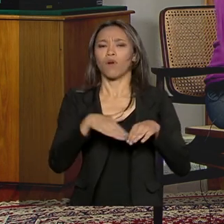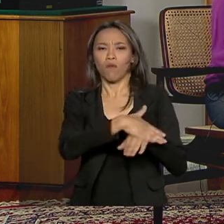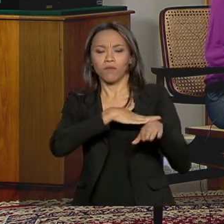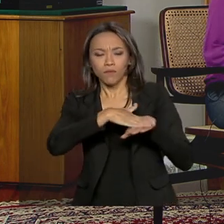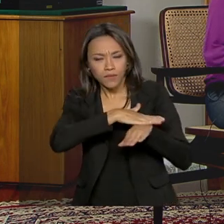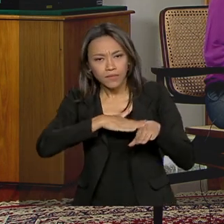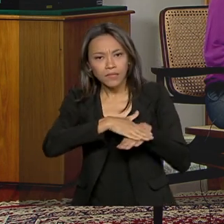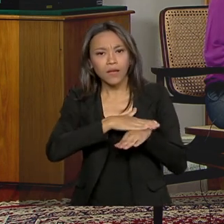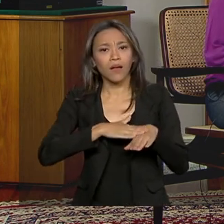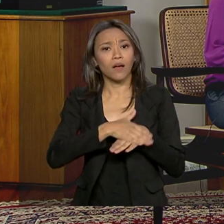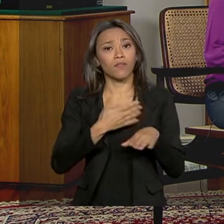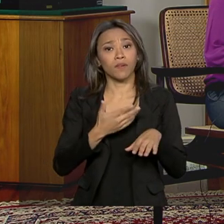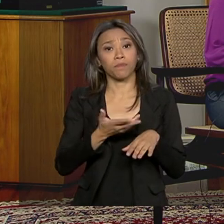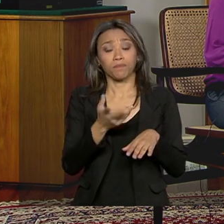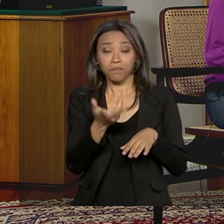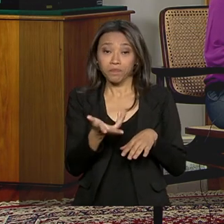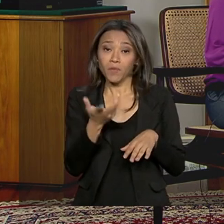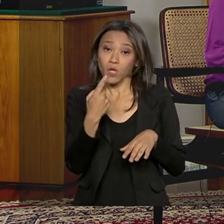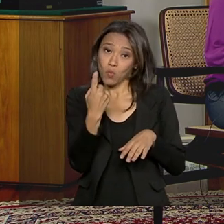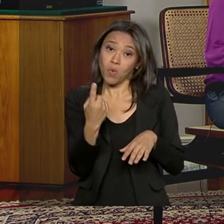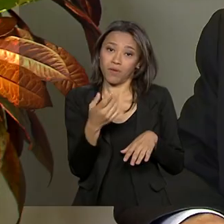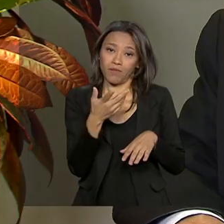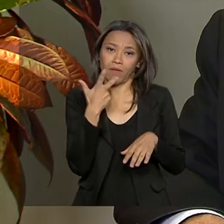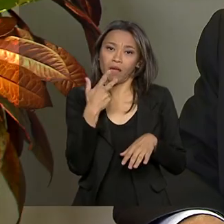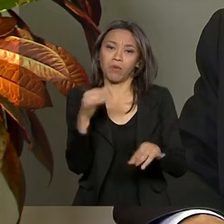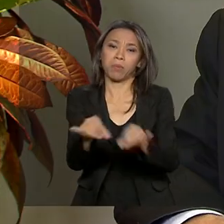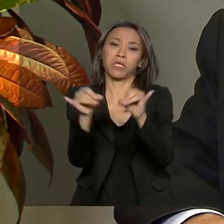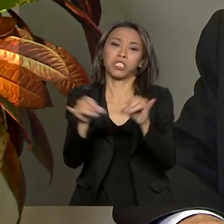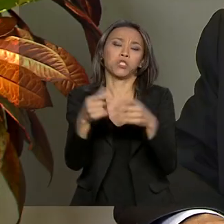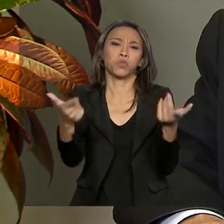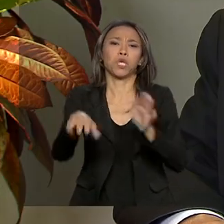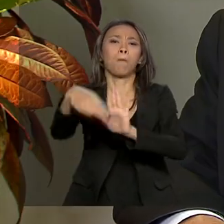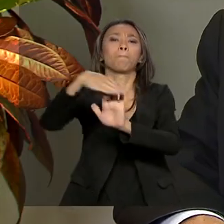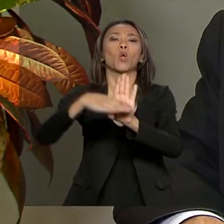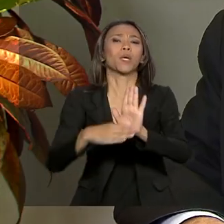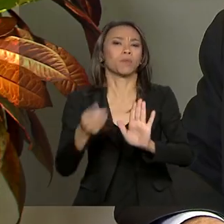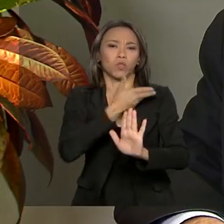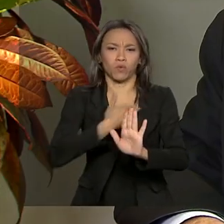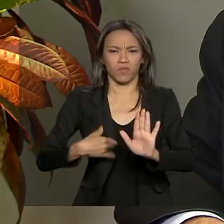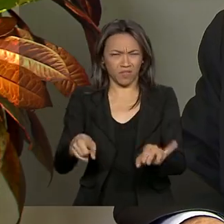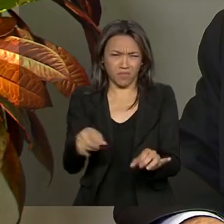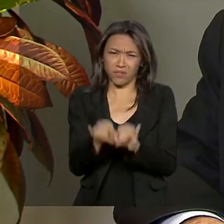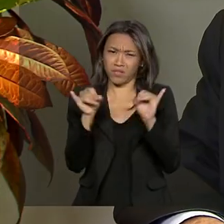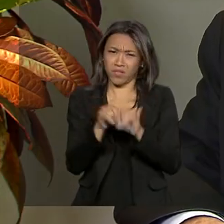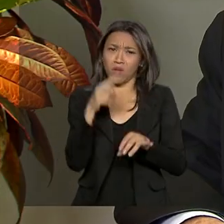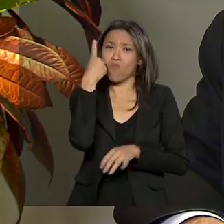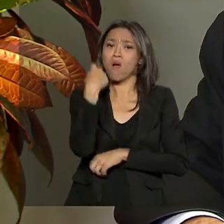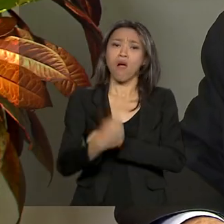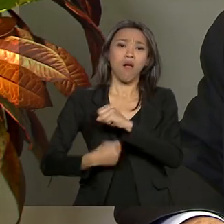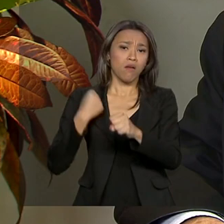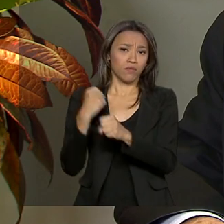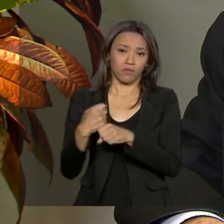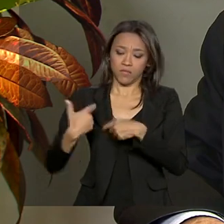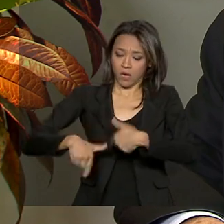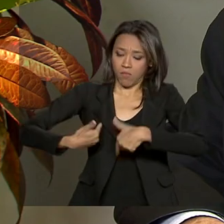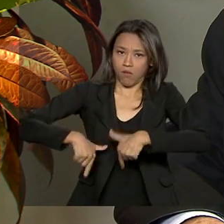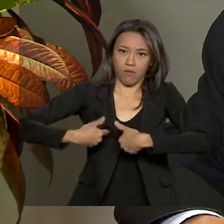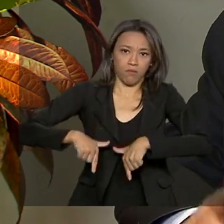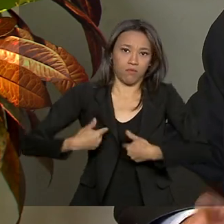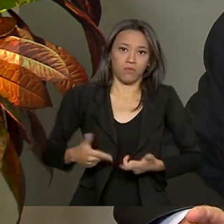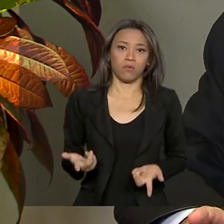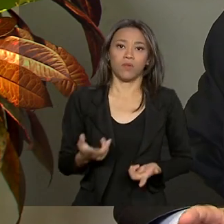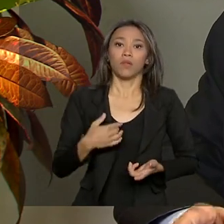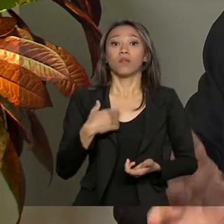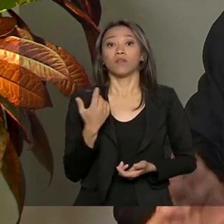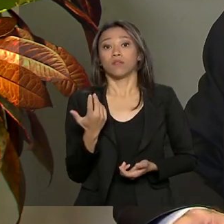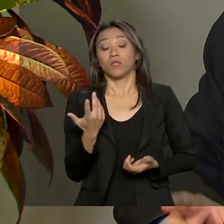uma bobagem que falaram é que o Bolsonaro não tinha programa de governo. Foi uma grande bobagem. Nós trabalhamos um ano nisso aí. Duvido que tivesse qualquer outro que